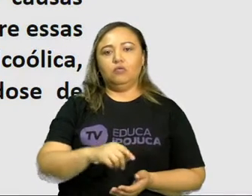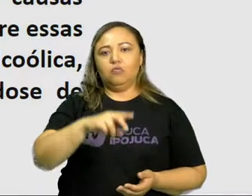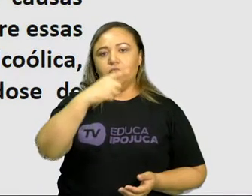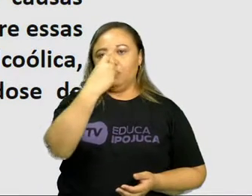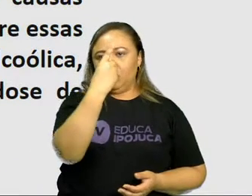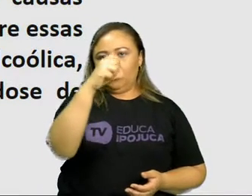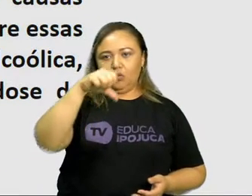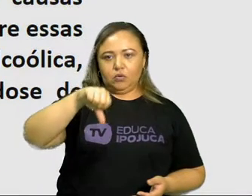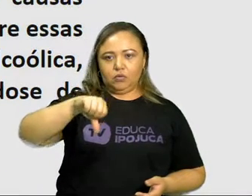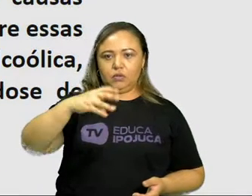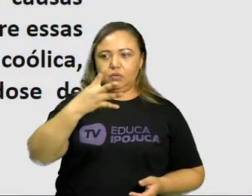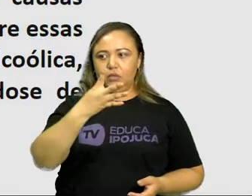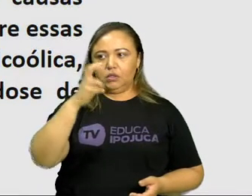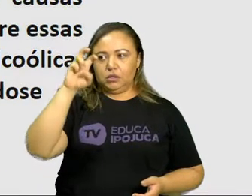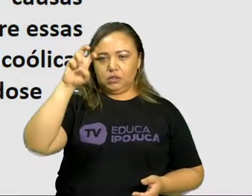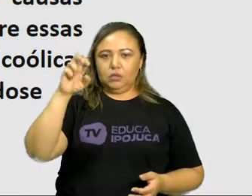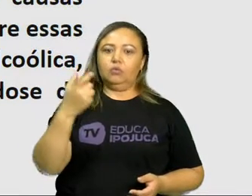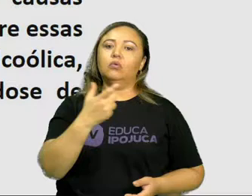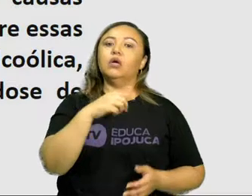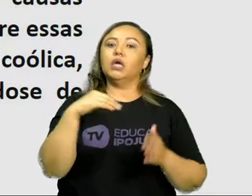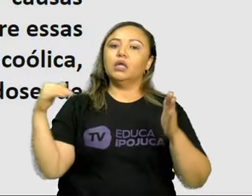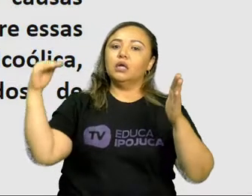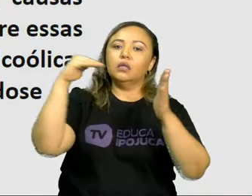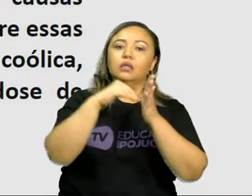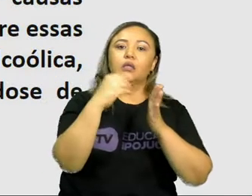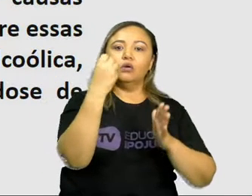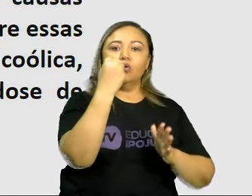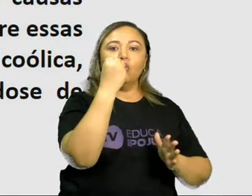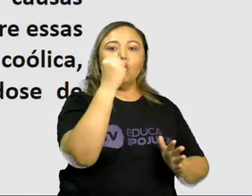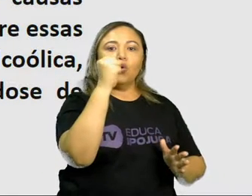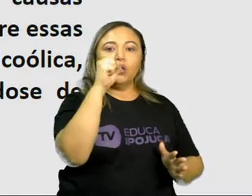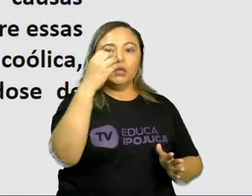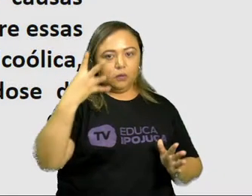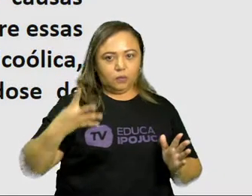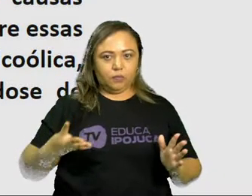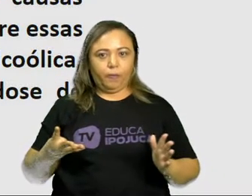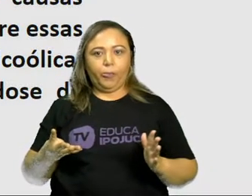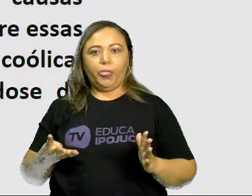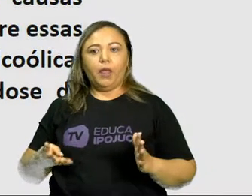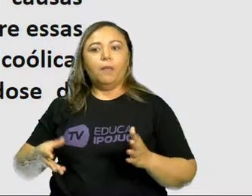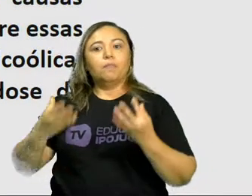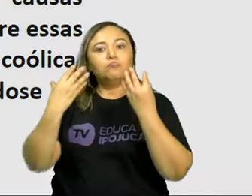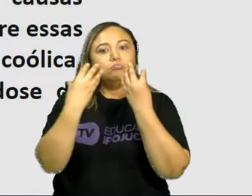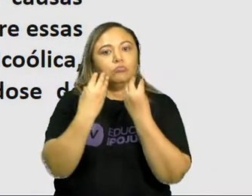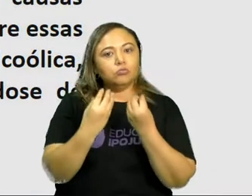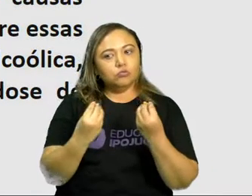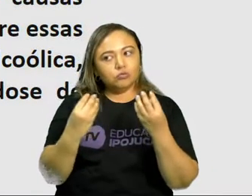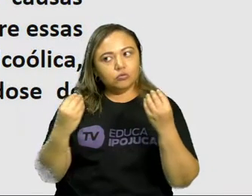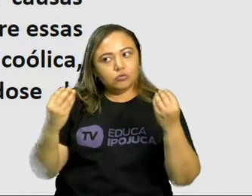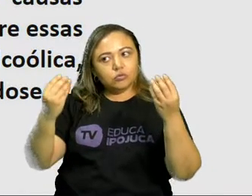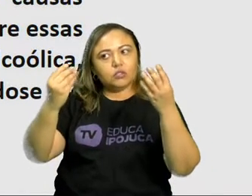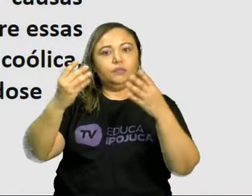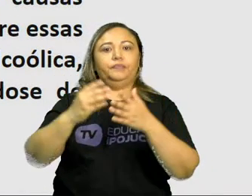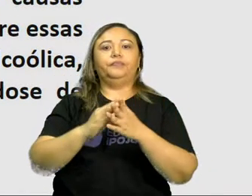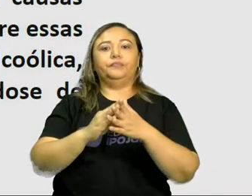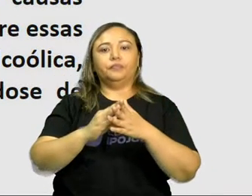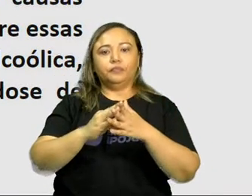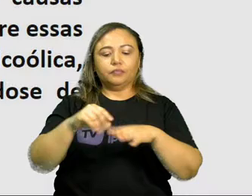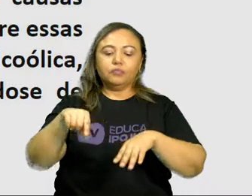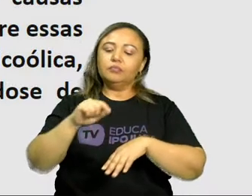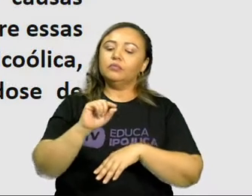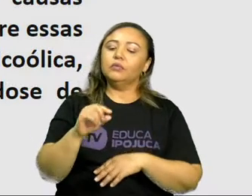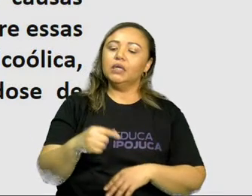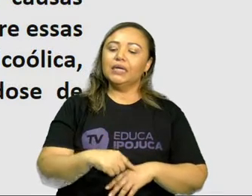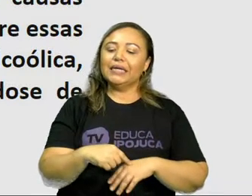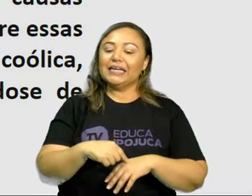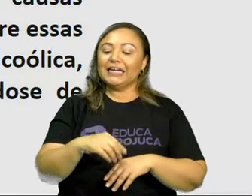os pesquisadores notaram que um quarto dos voluntários se apresentava maior índice de